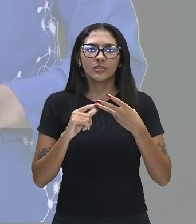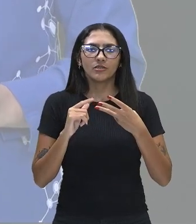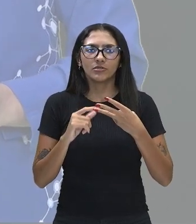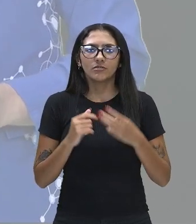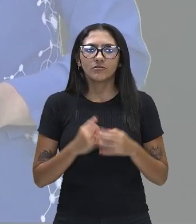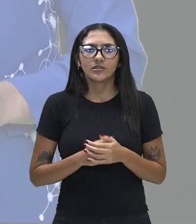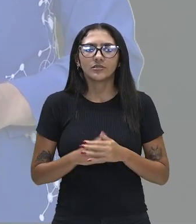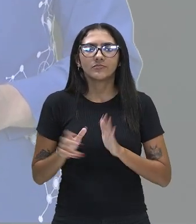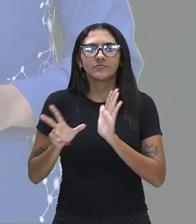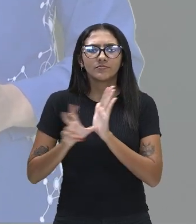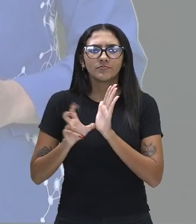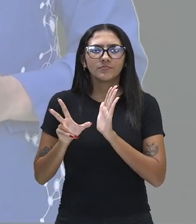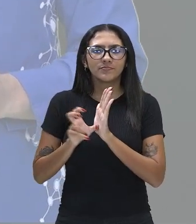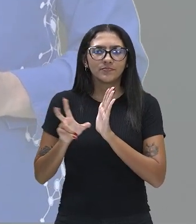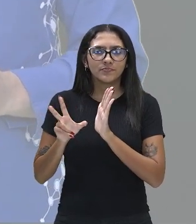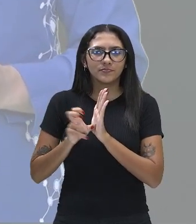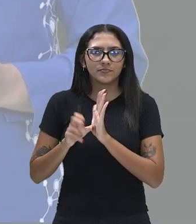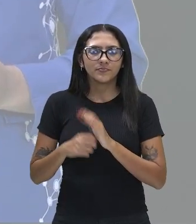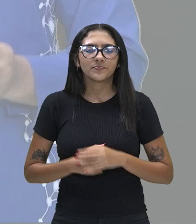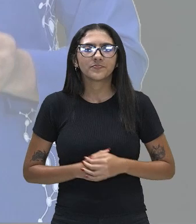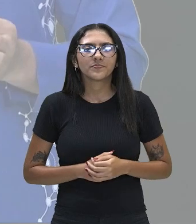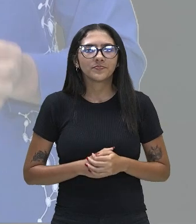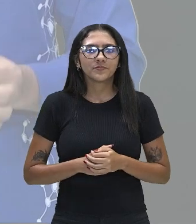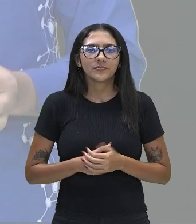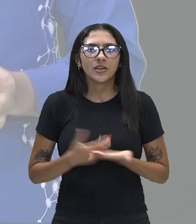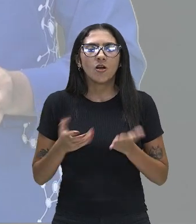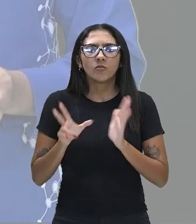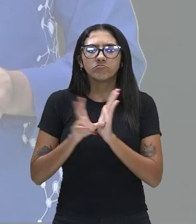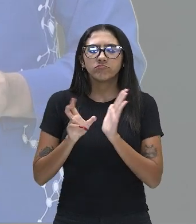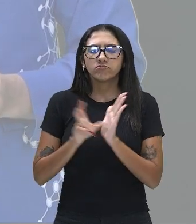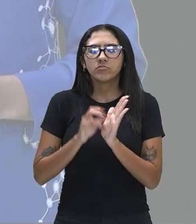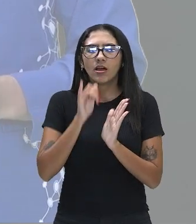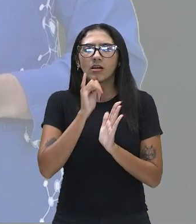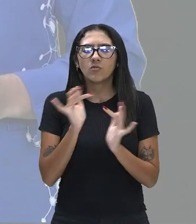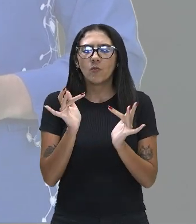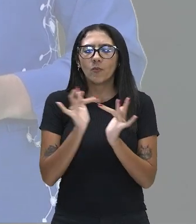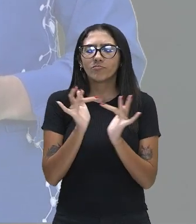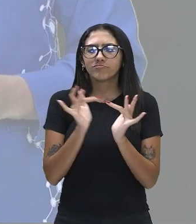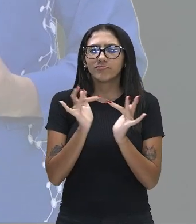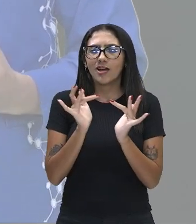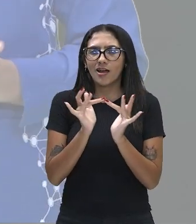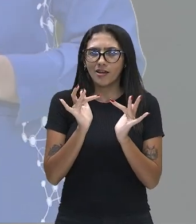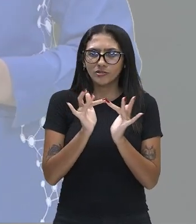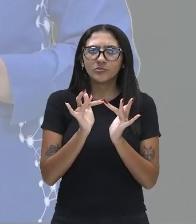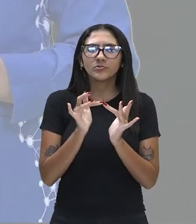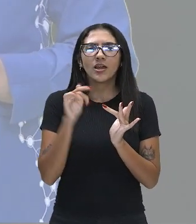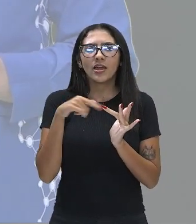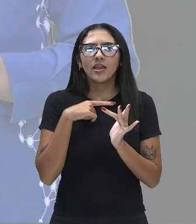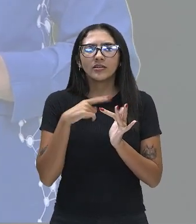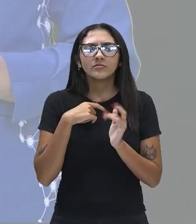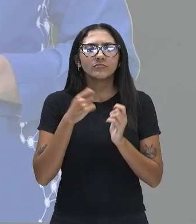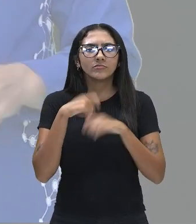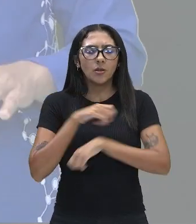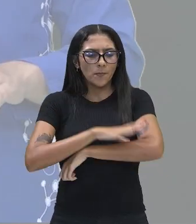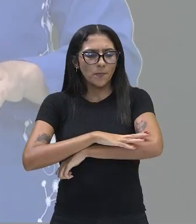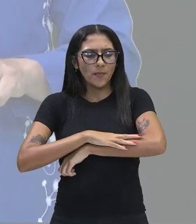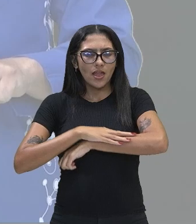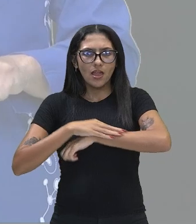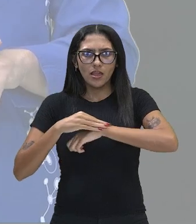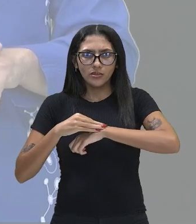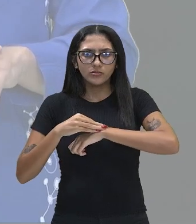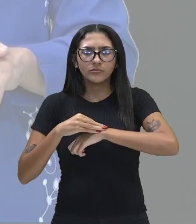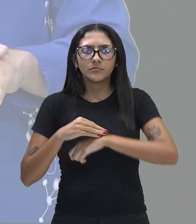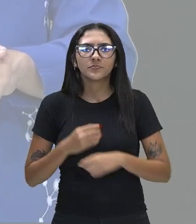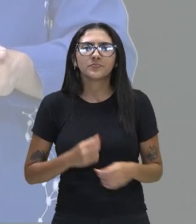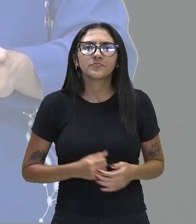tato. Esse sentido é o do contato físico e ele é proporcionado pela pele, tá bom? Por